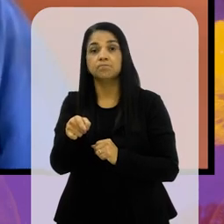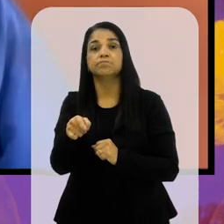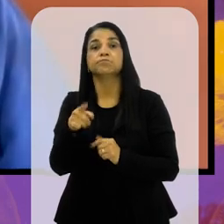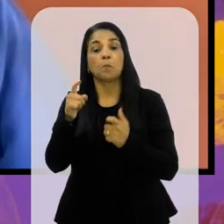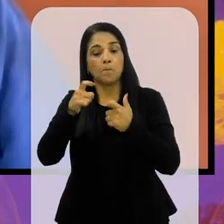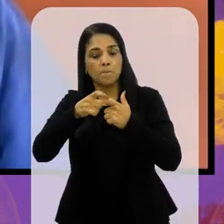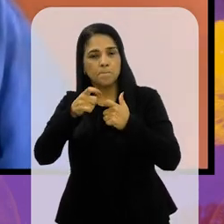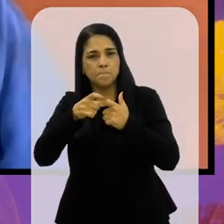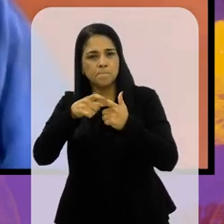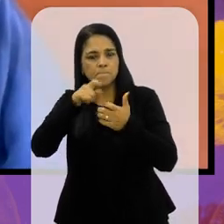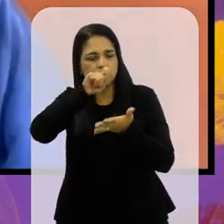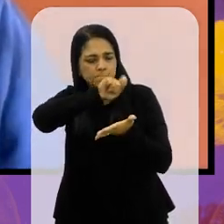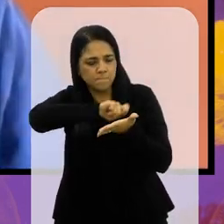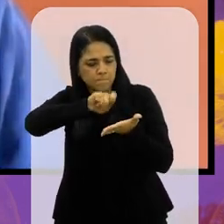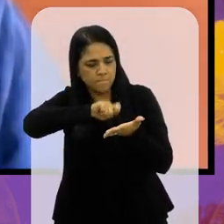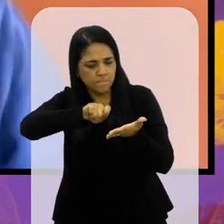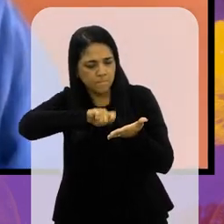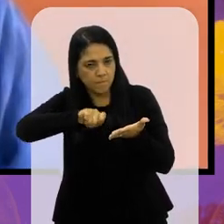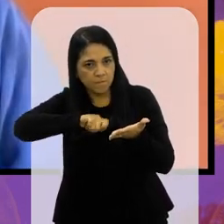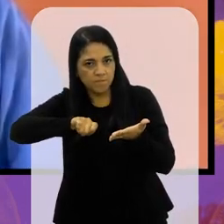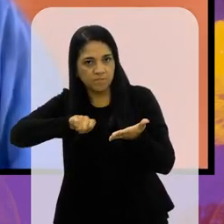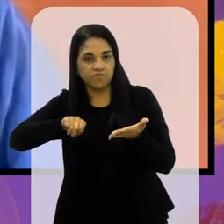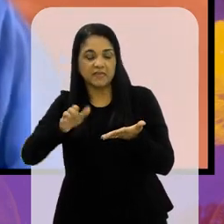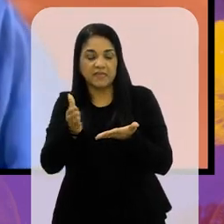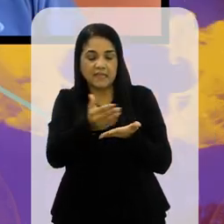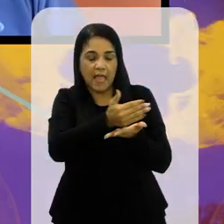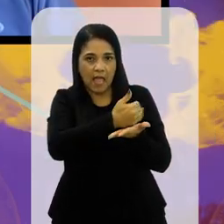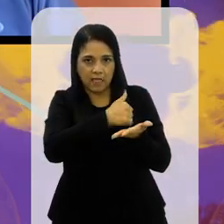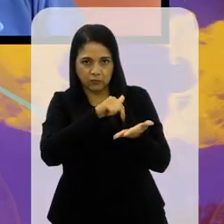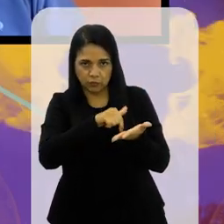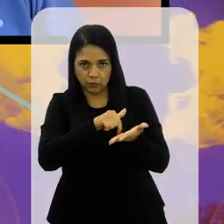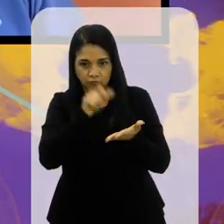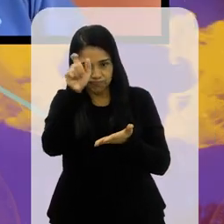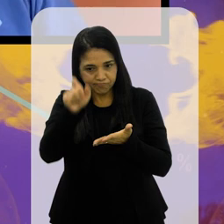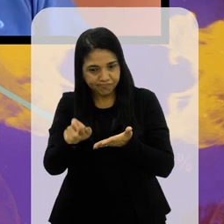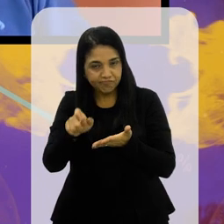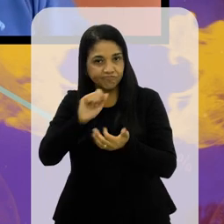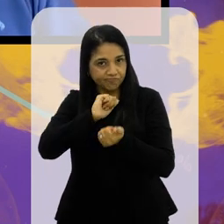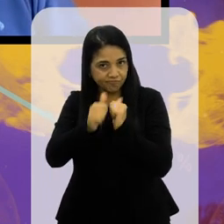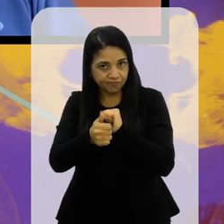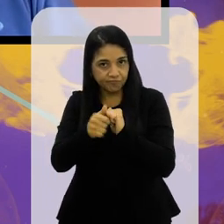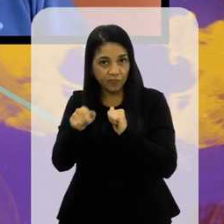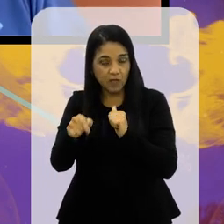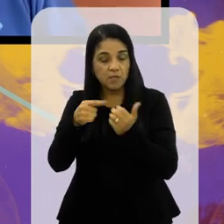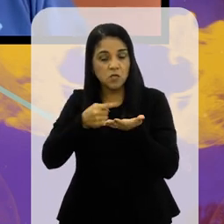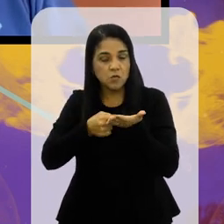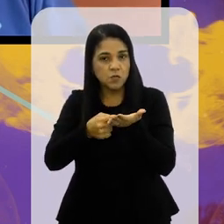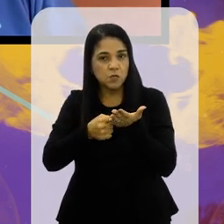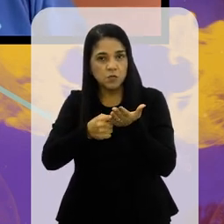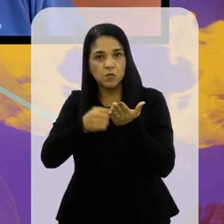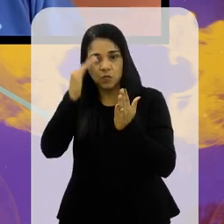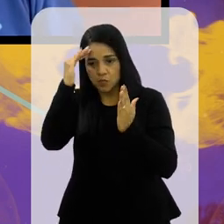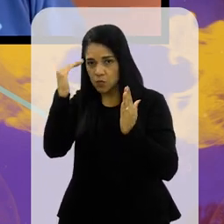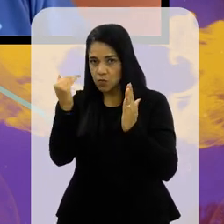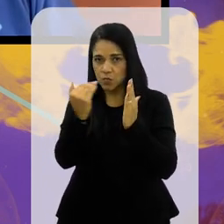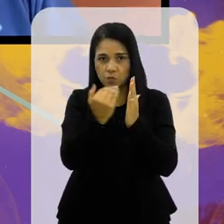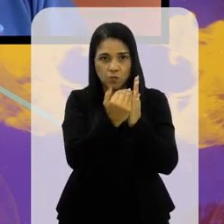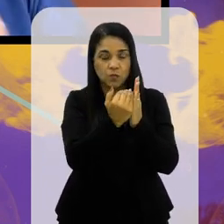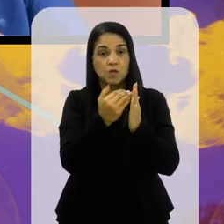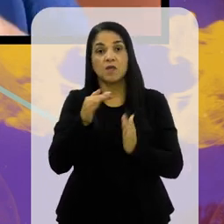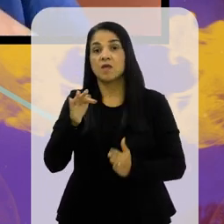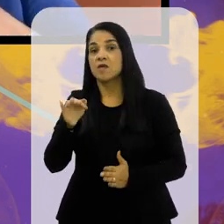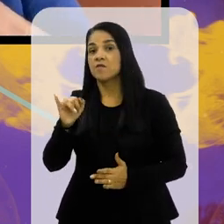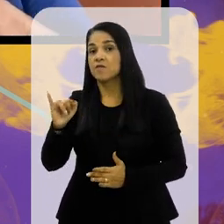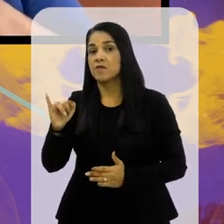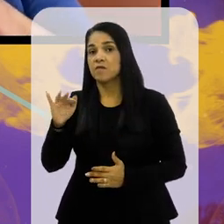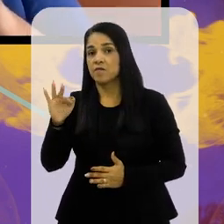o médico vai preencher uma série de dados e ele vai cumprir o tal do protocolo médico da FIFA.